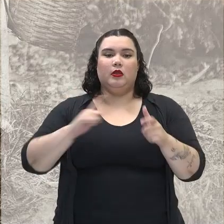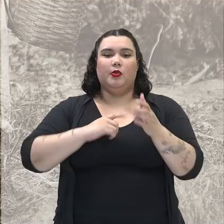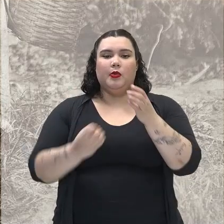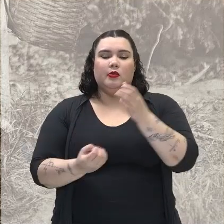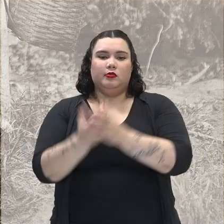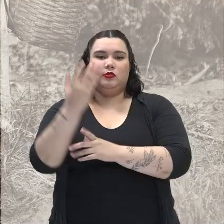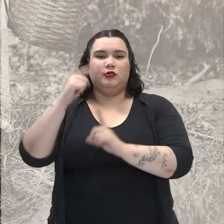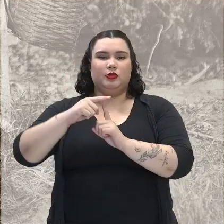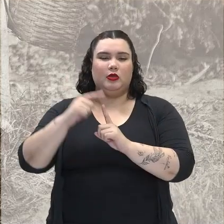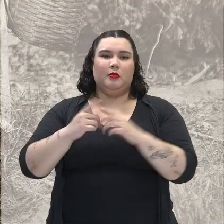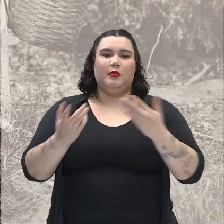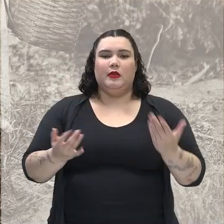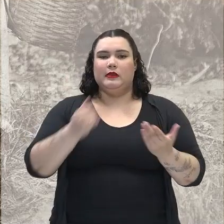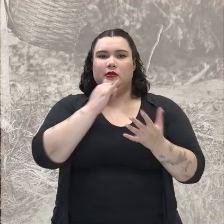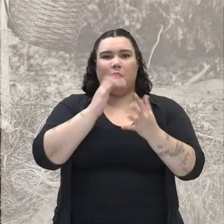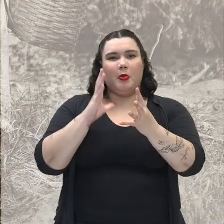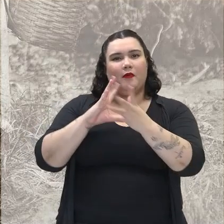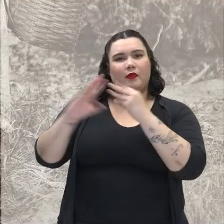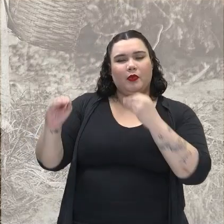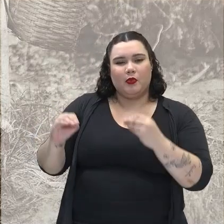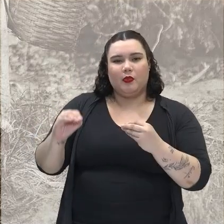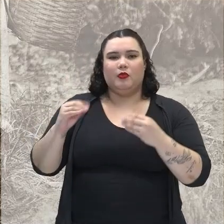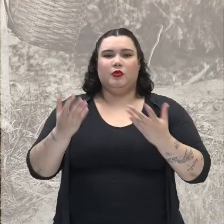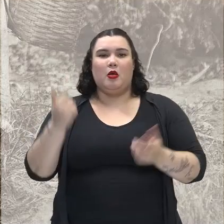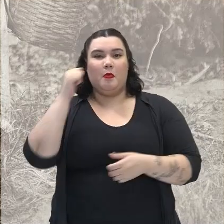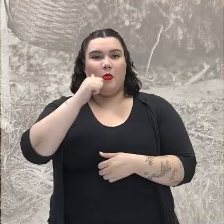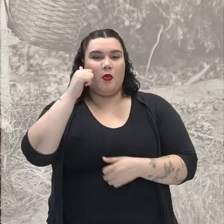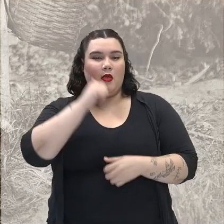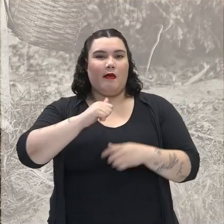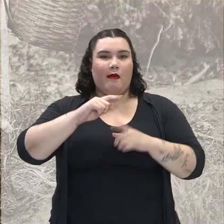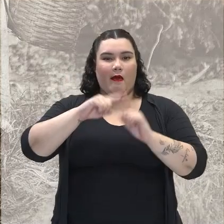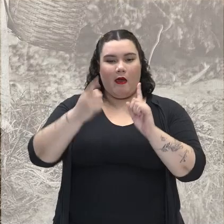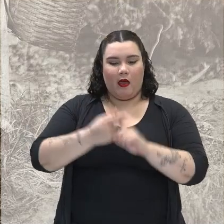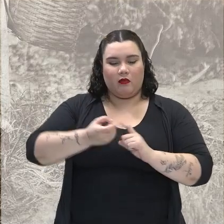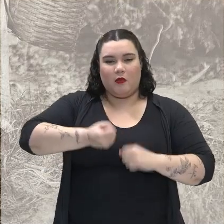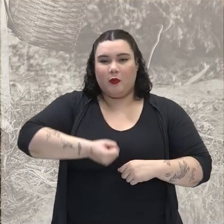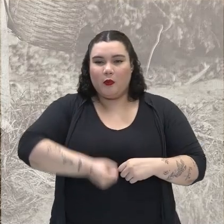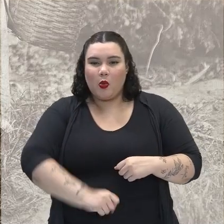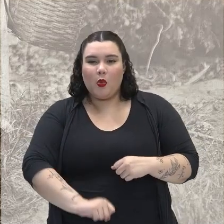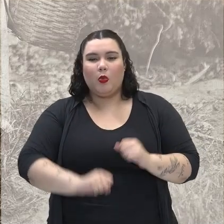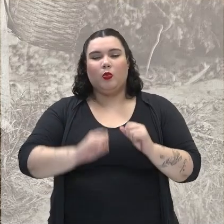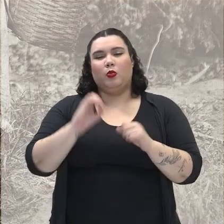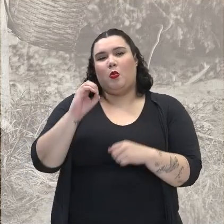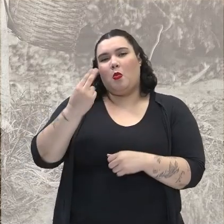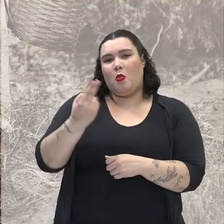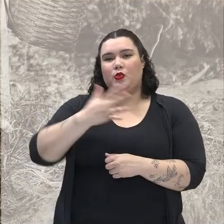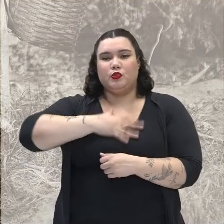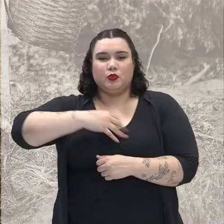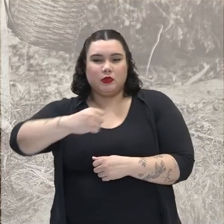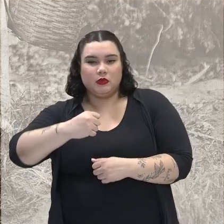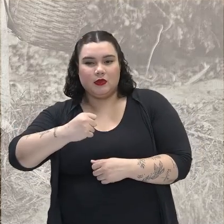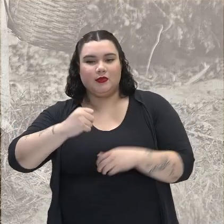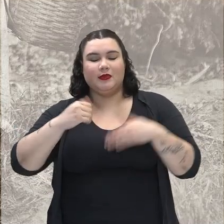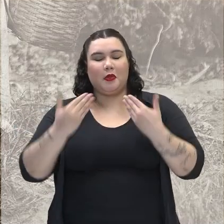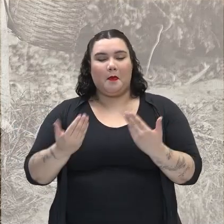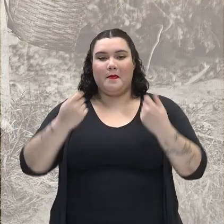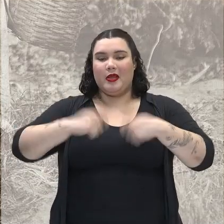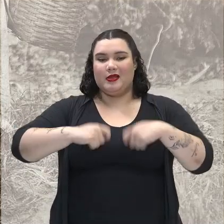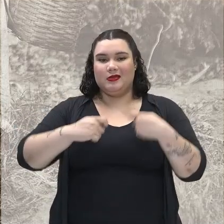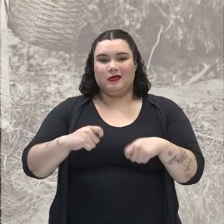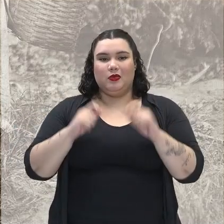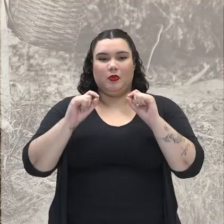modos de resistência, como fuga, as mulheres abortavam, outros ainda se suicidavam. Então foi necessário que houvesse um